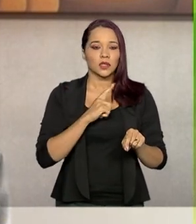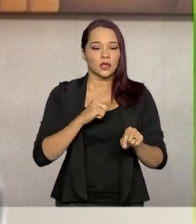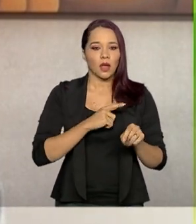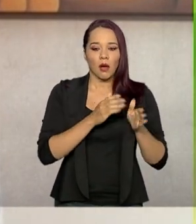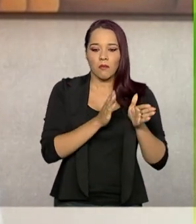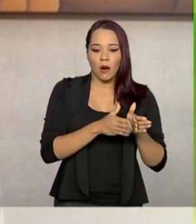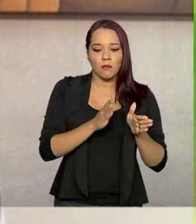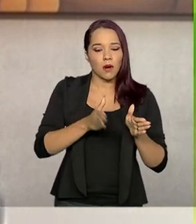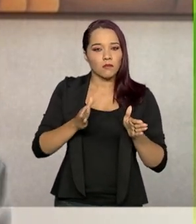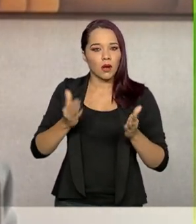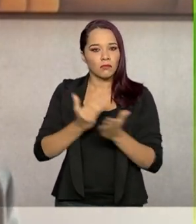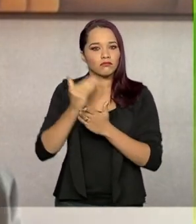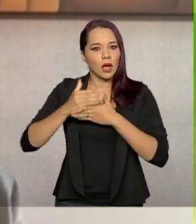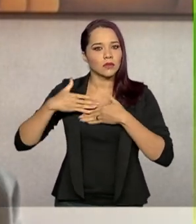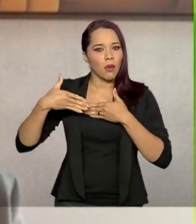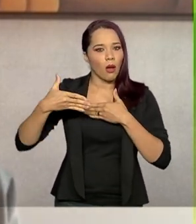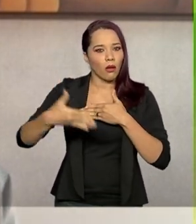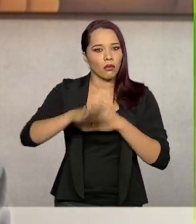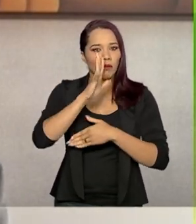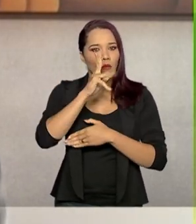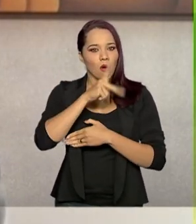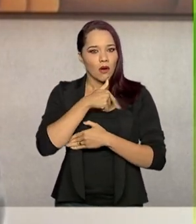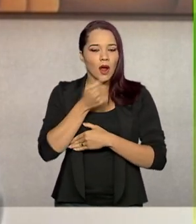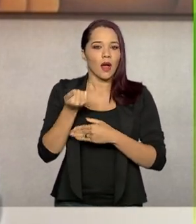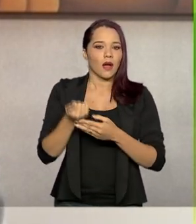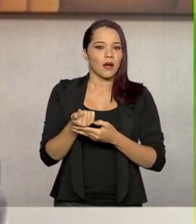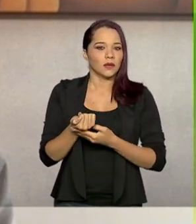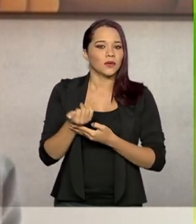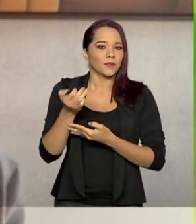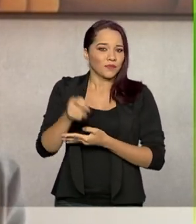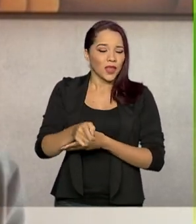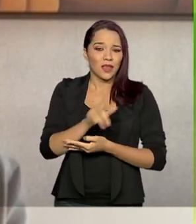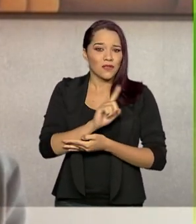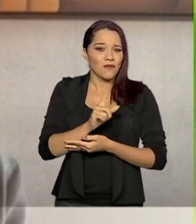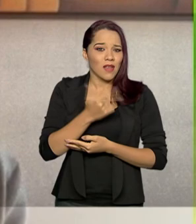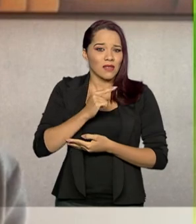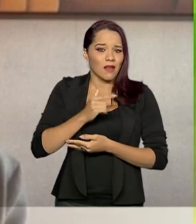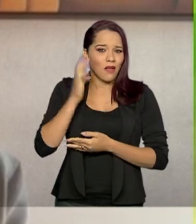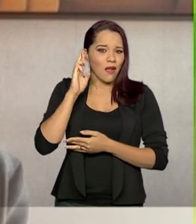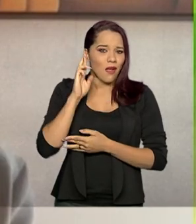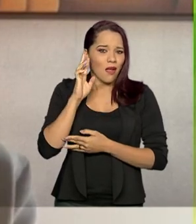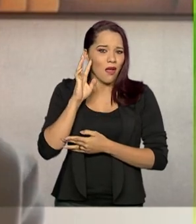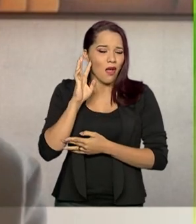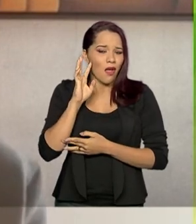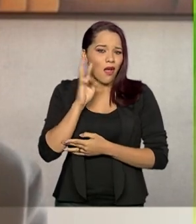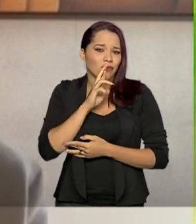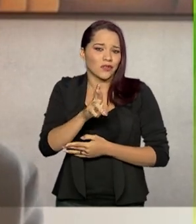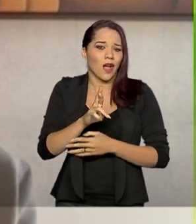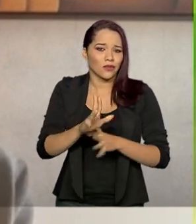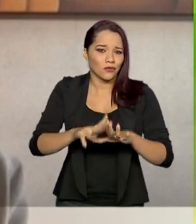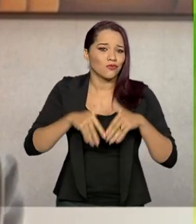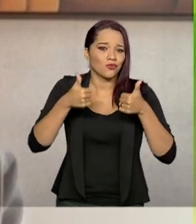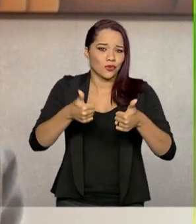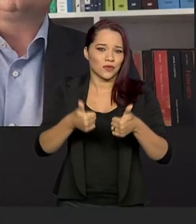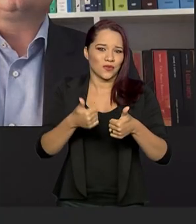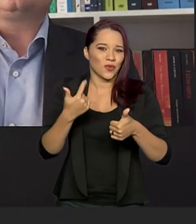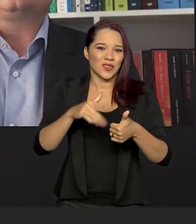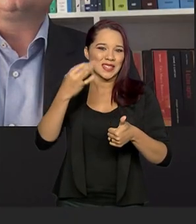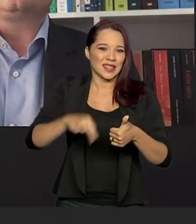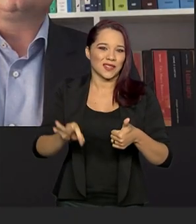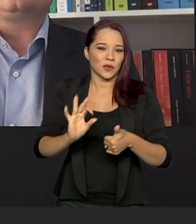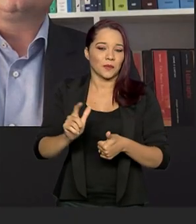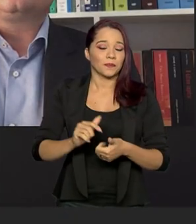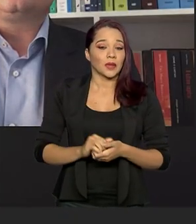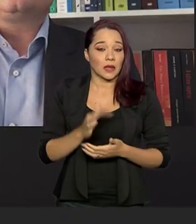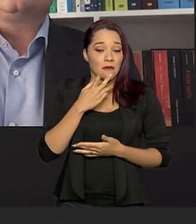processo mais longo e, eventualmente, um processo que não vai resultar num sucesso. Então, a gente